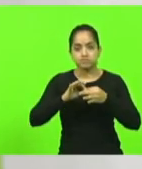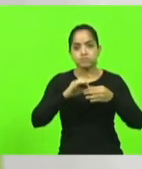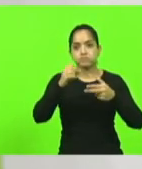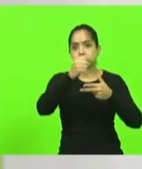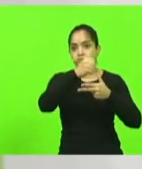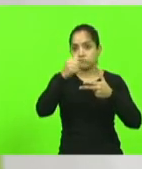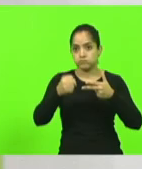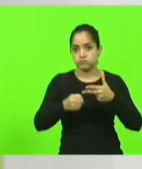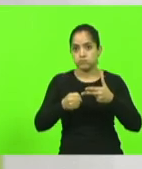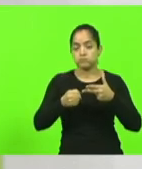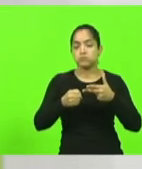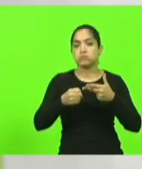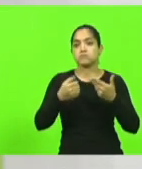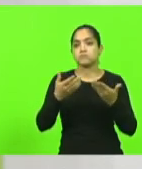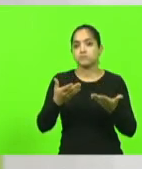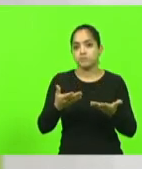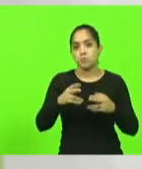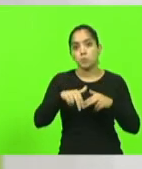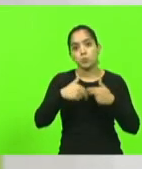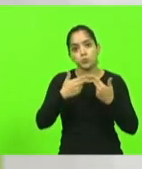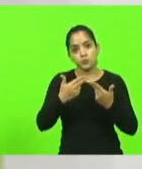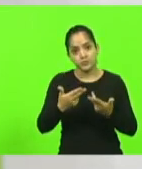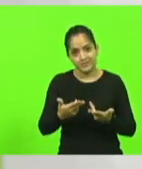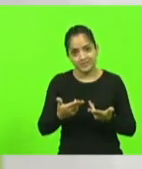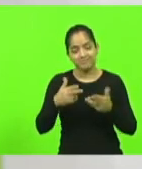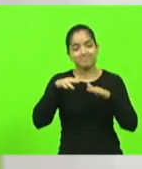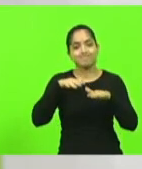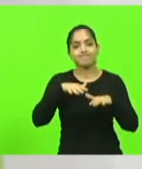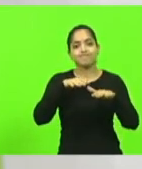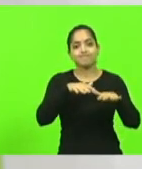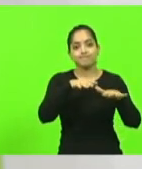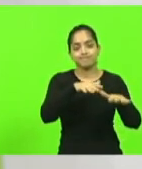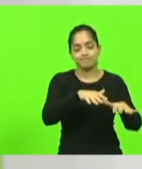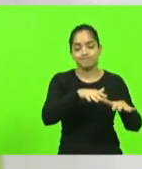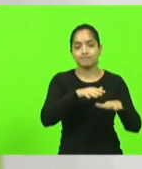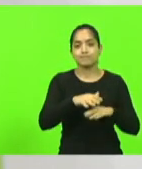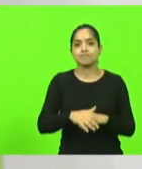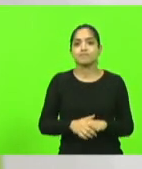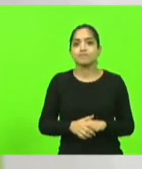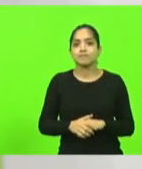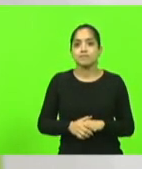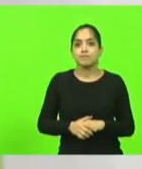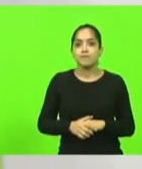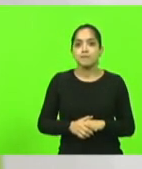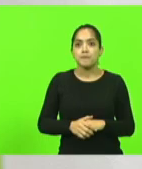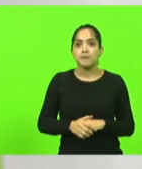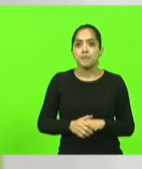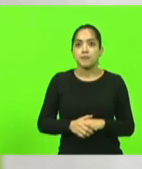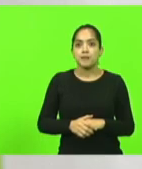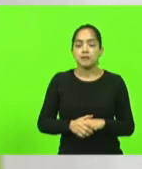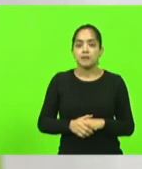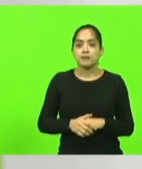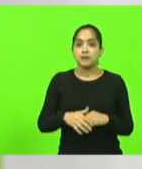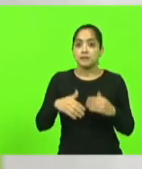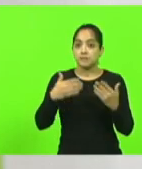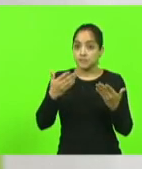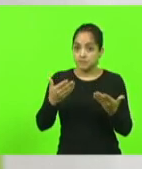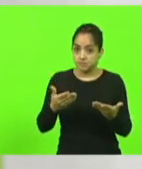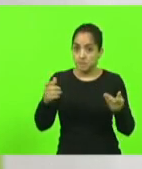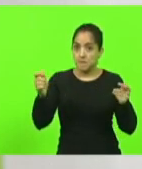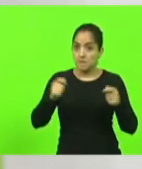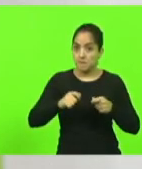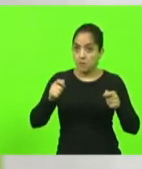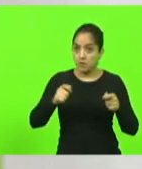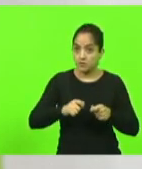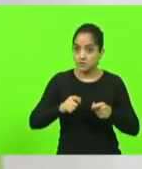Justamente para isso que serve nessa nossa grande manifestação do dia 7 de setembro. para que ele possa contar